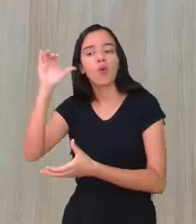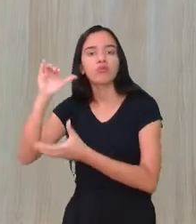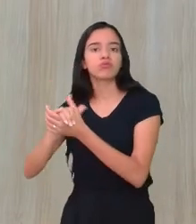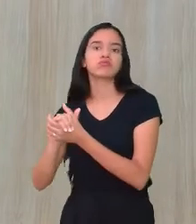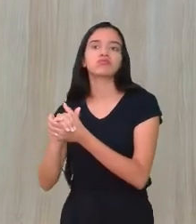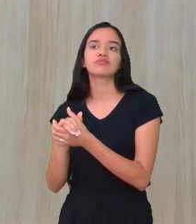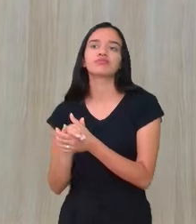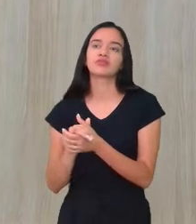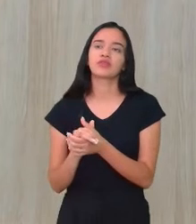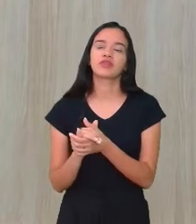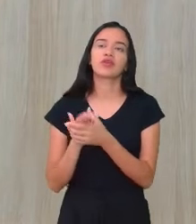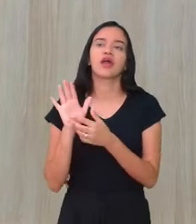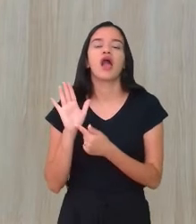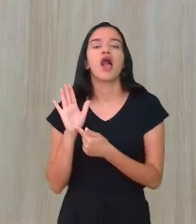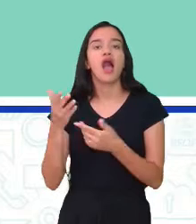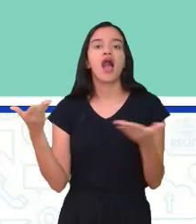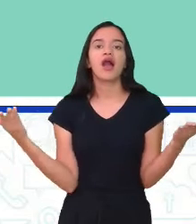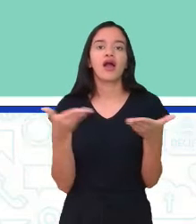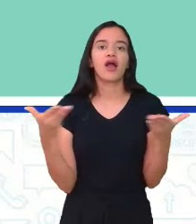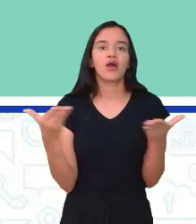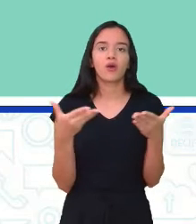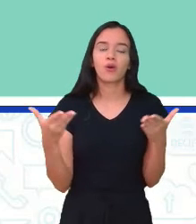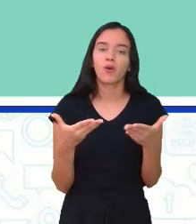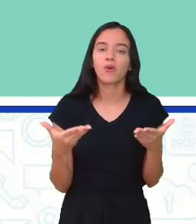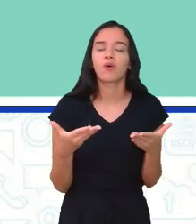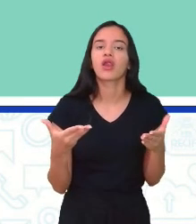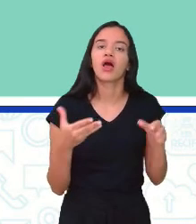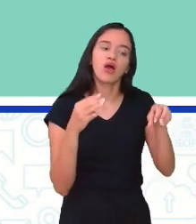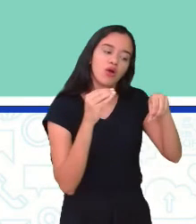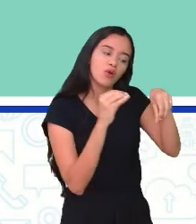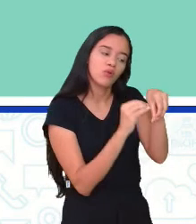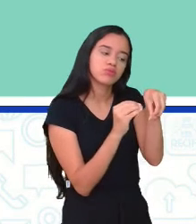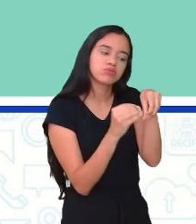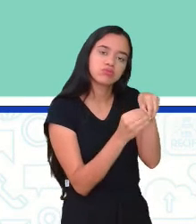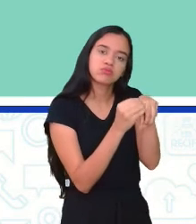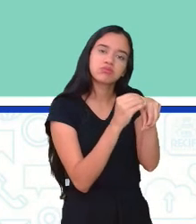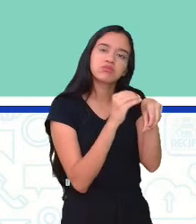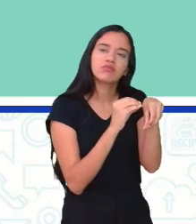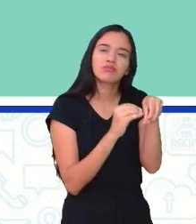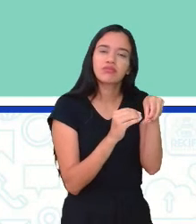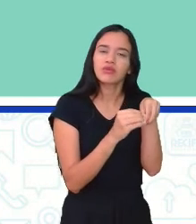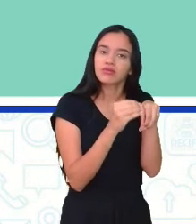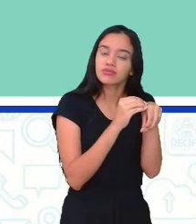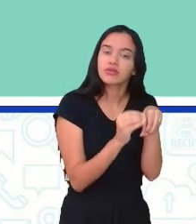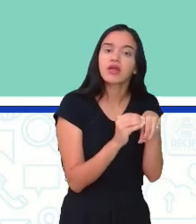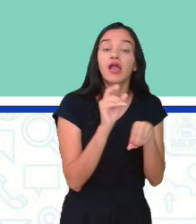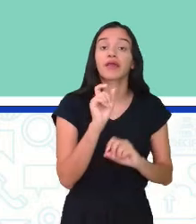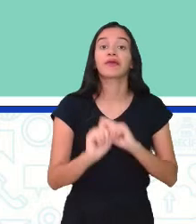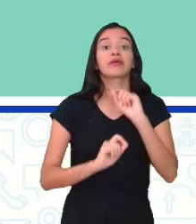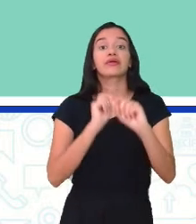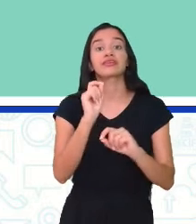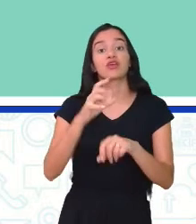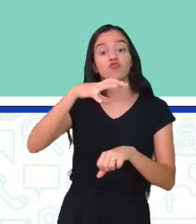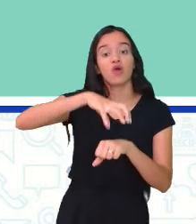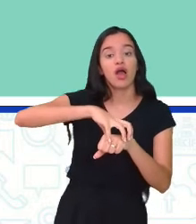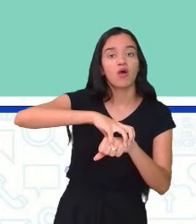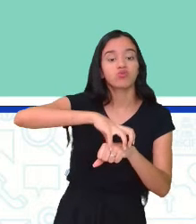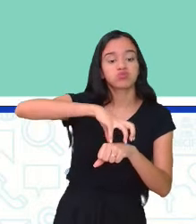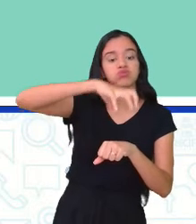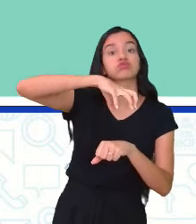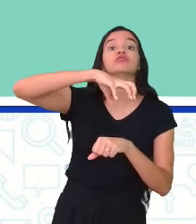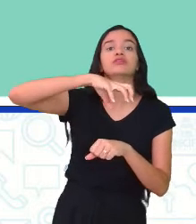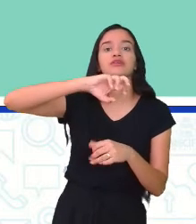trouxe para vocês agora o HPV, que é o papiloma vírus humano. Então, é uma infecção viral,